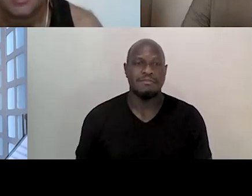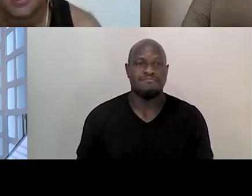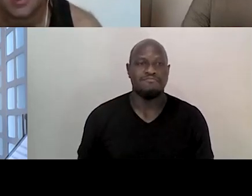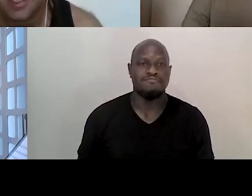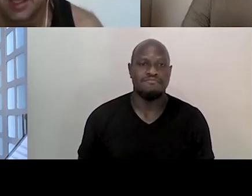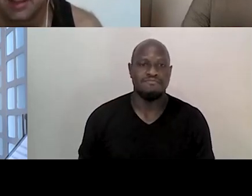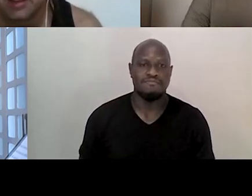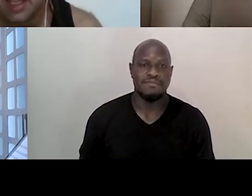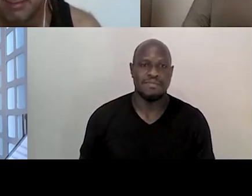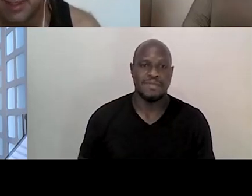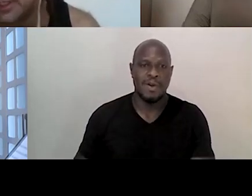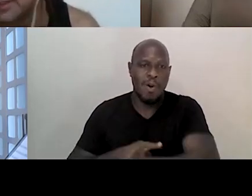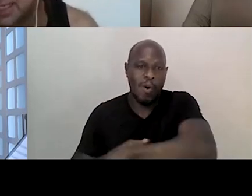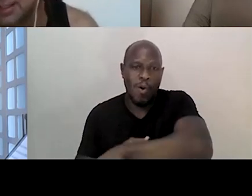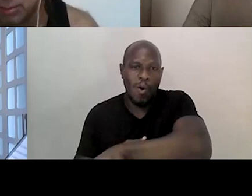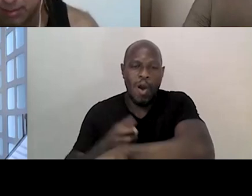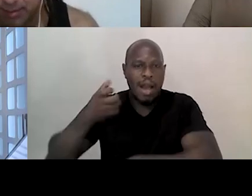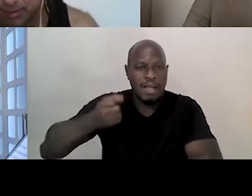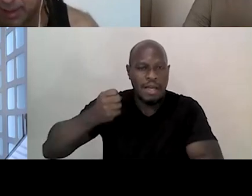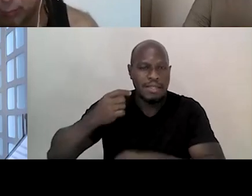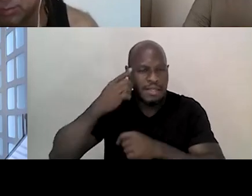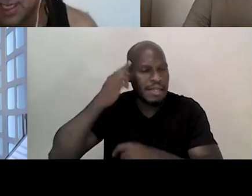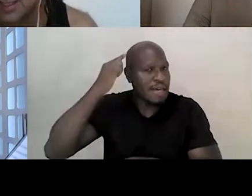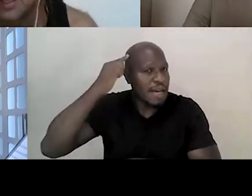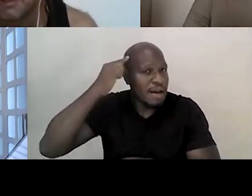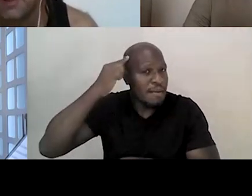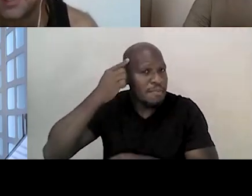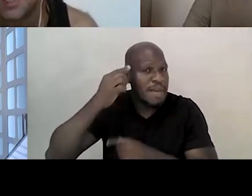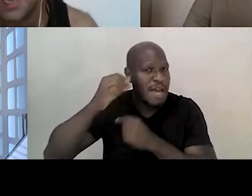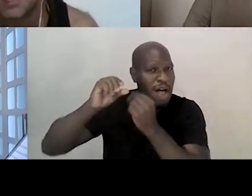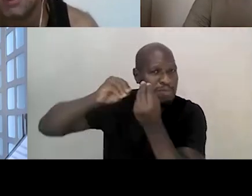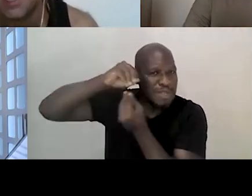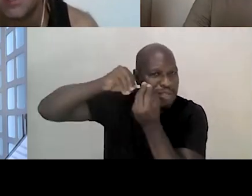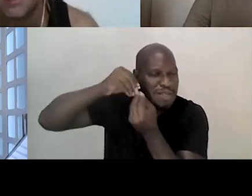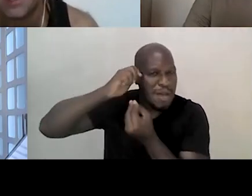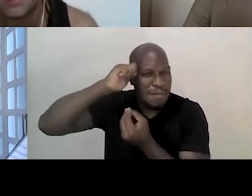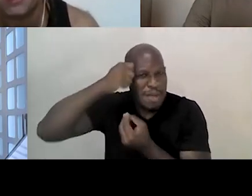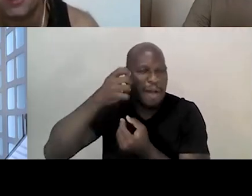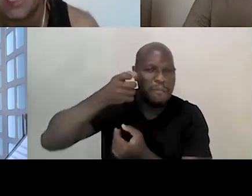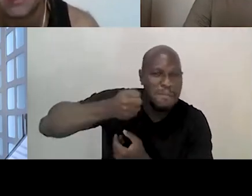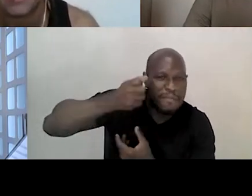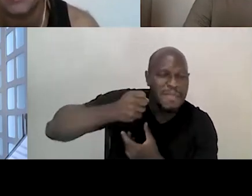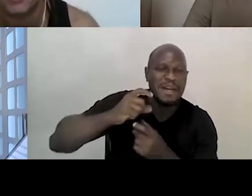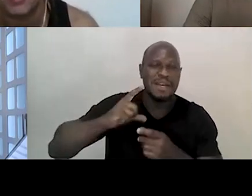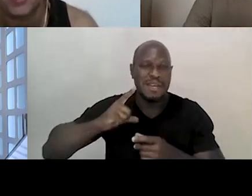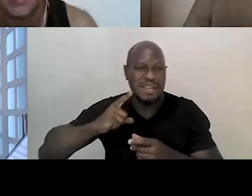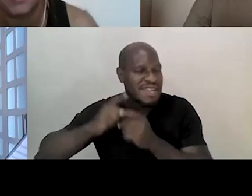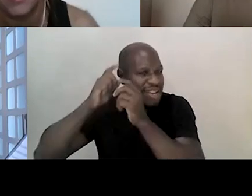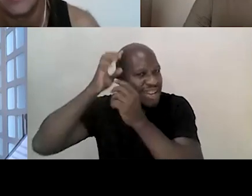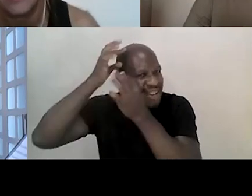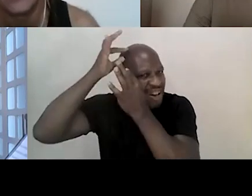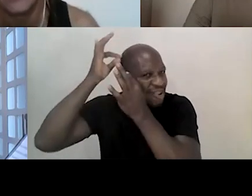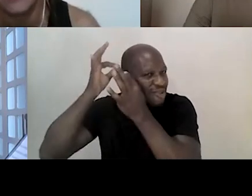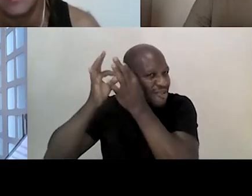pele clara, cabelo grisalho, alguns rastafares que restam ainda, que estão existindo junto